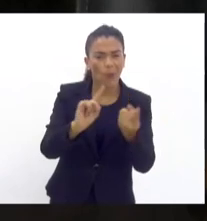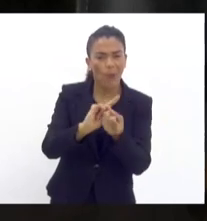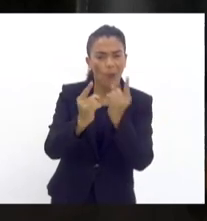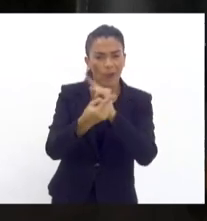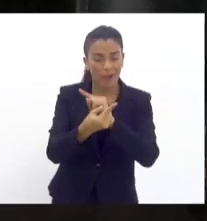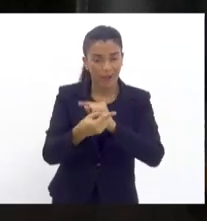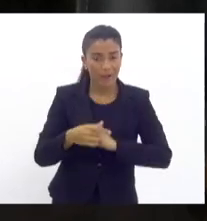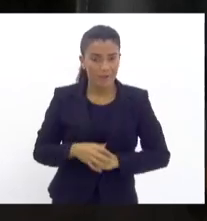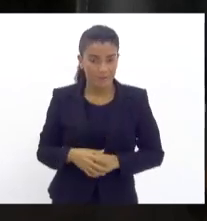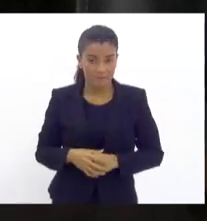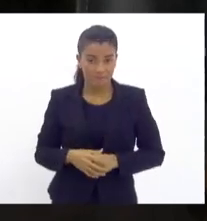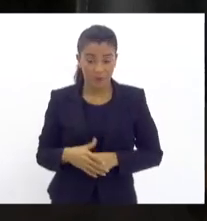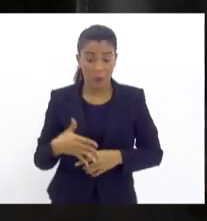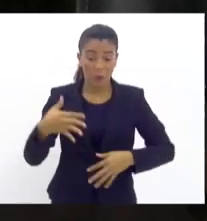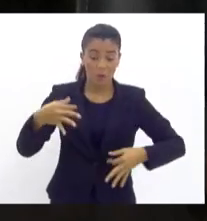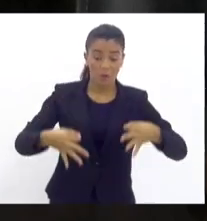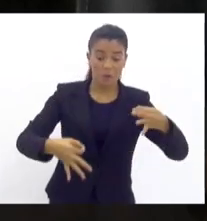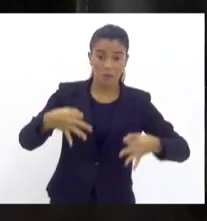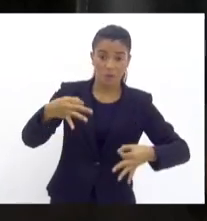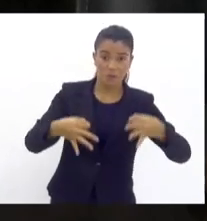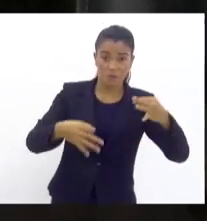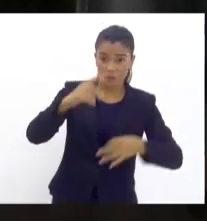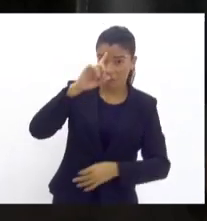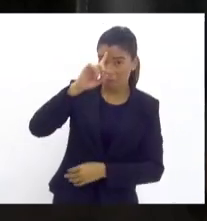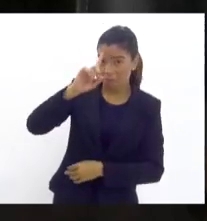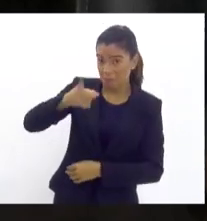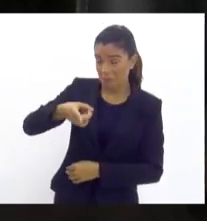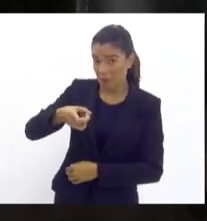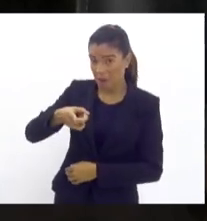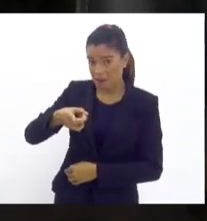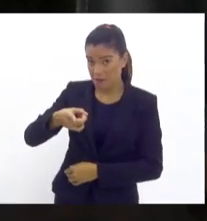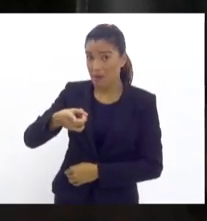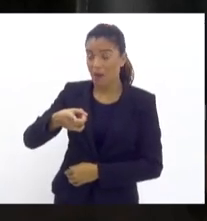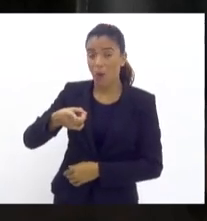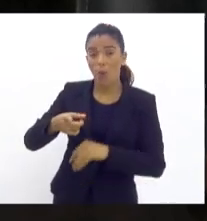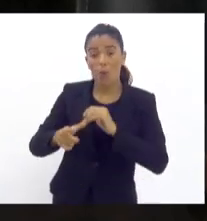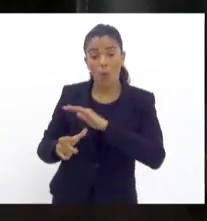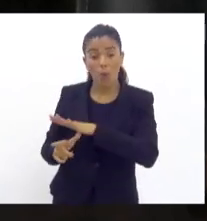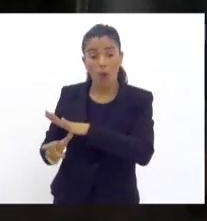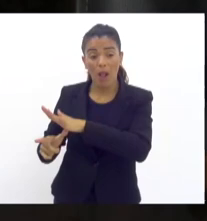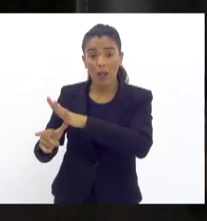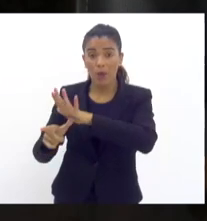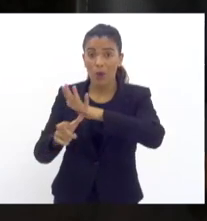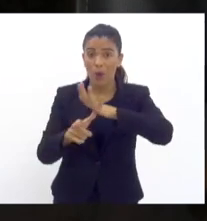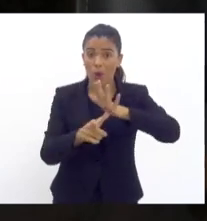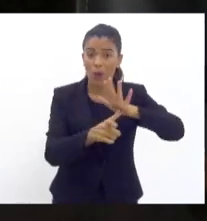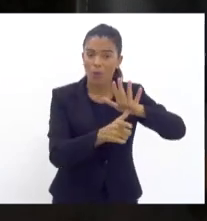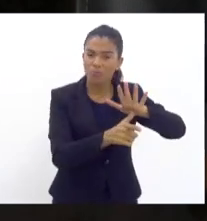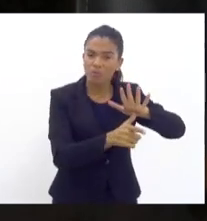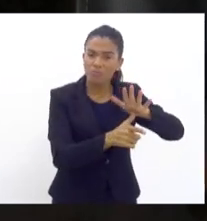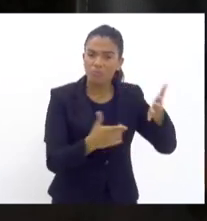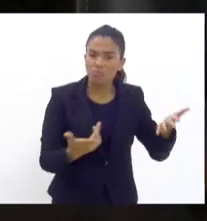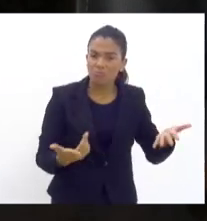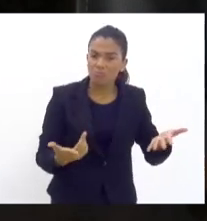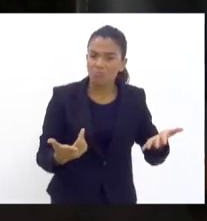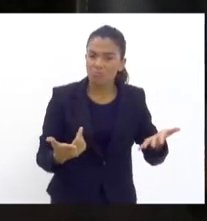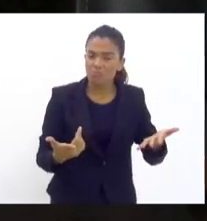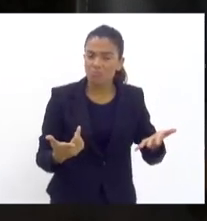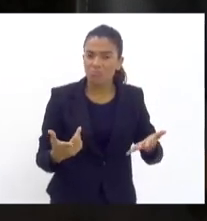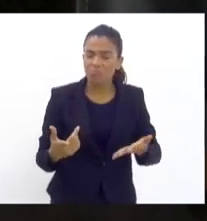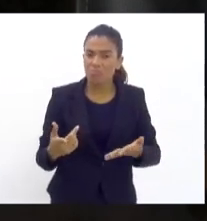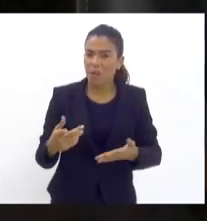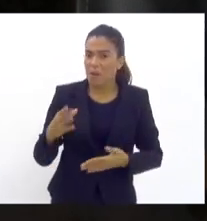onde um tribunal de justiça manda retornar um helicóptero para uma das